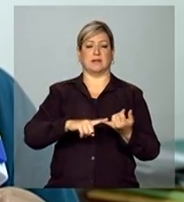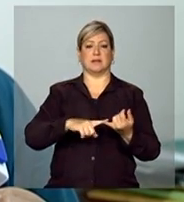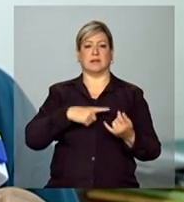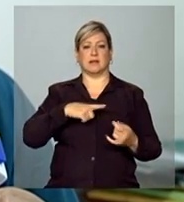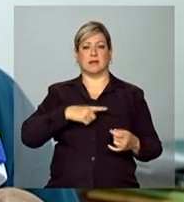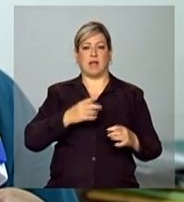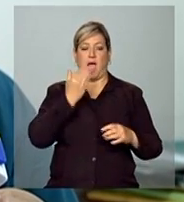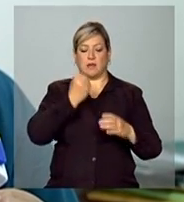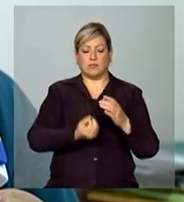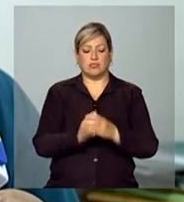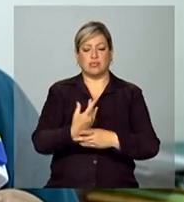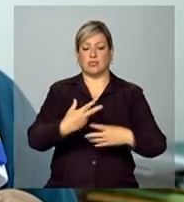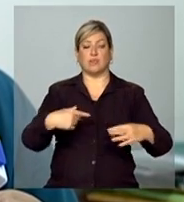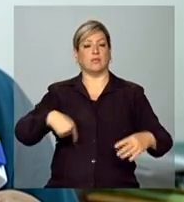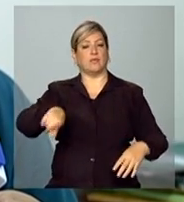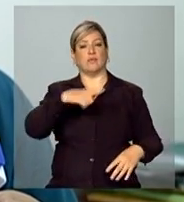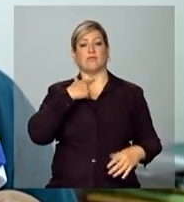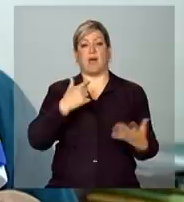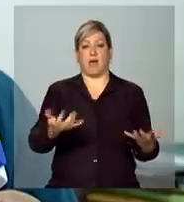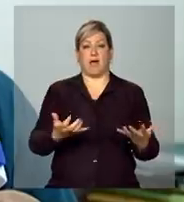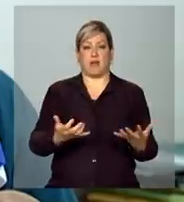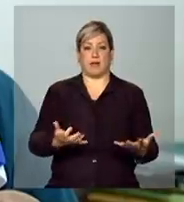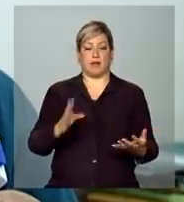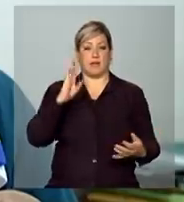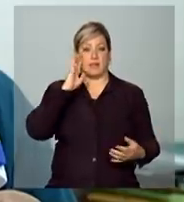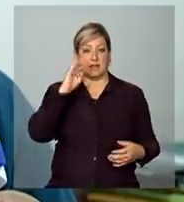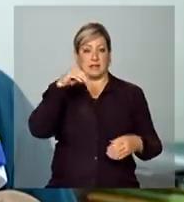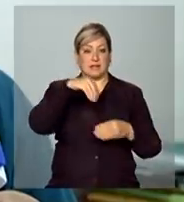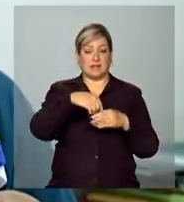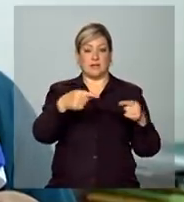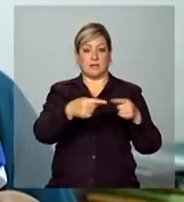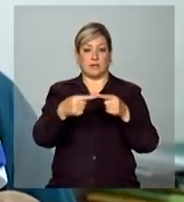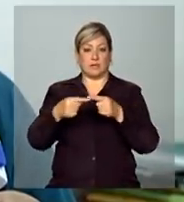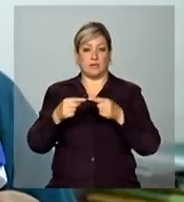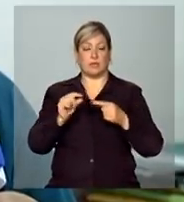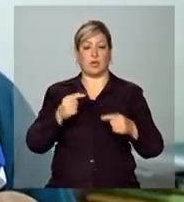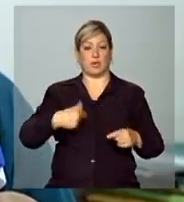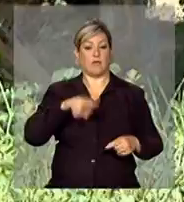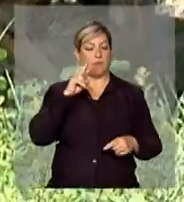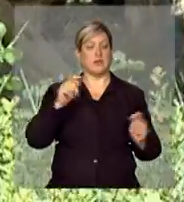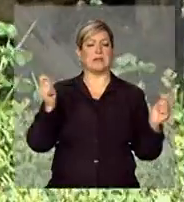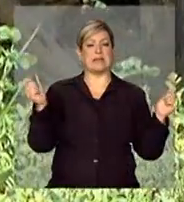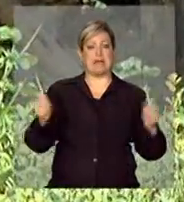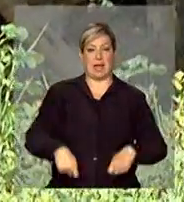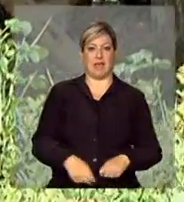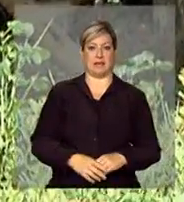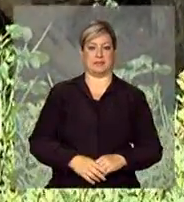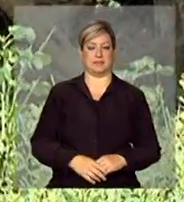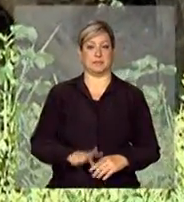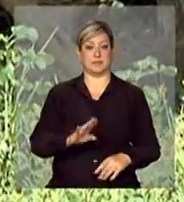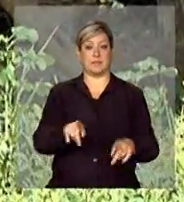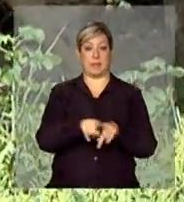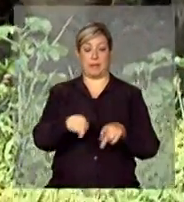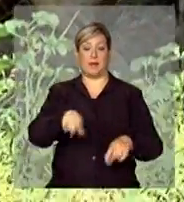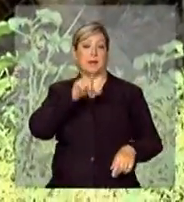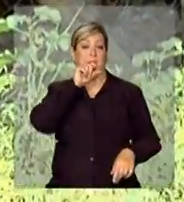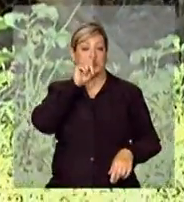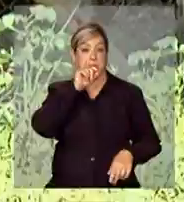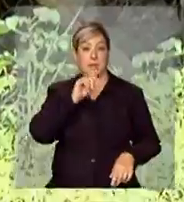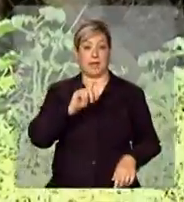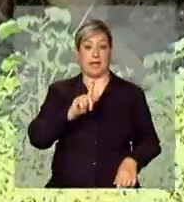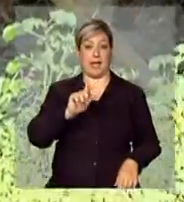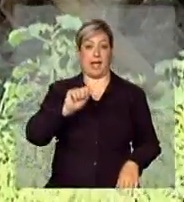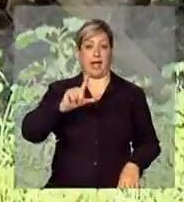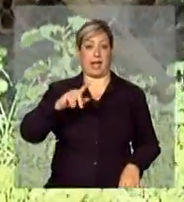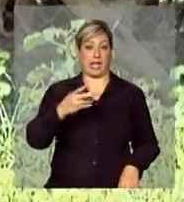que eles determinarem, desde que esteja dentro de uma realidade que nós constatamos que é possível. Além do galinheiro, poderá ainda